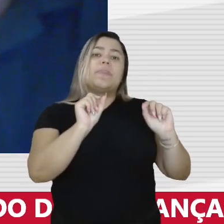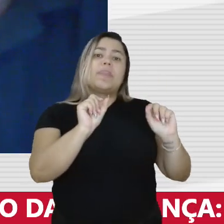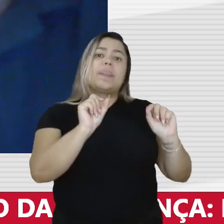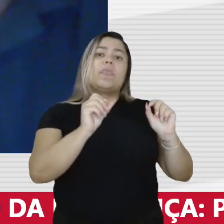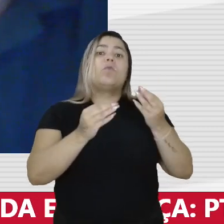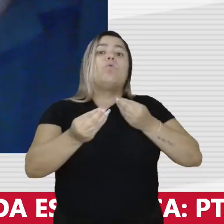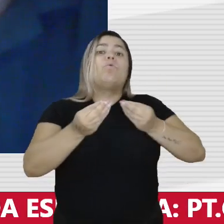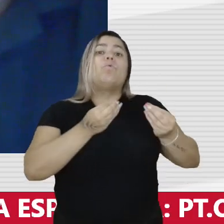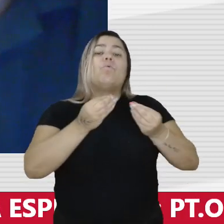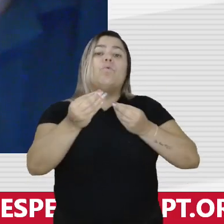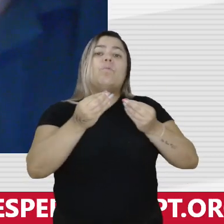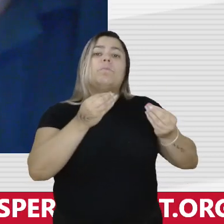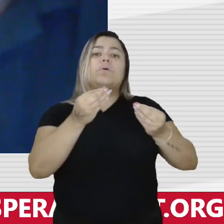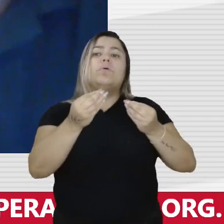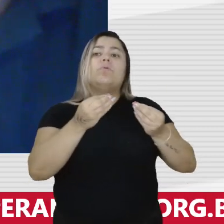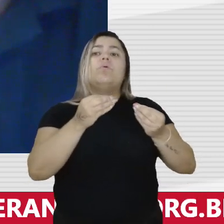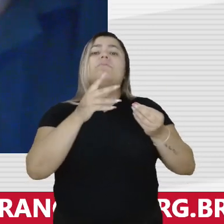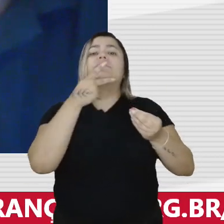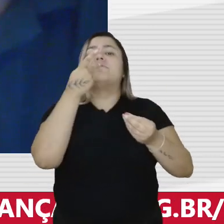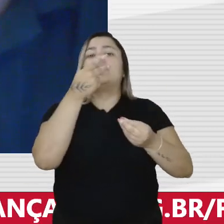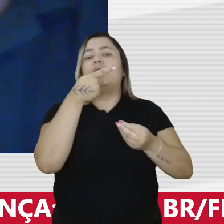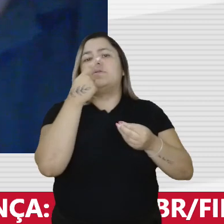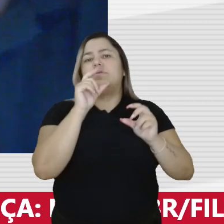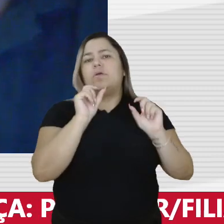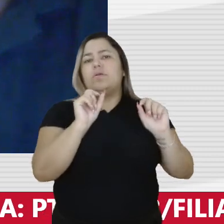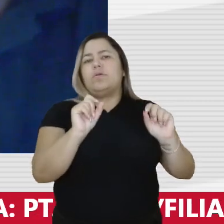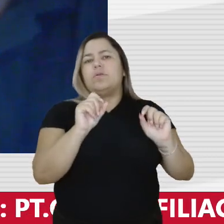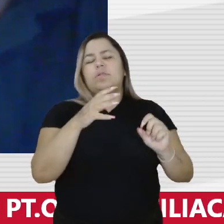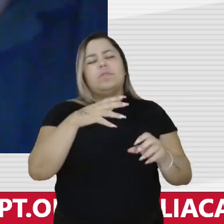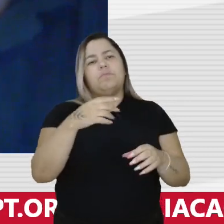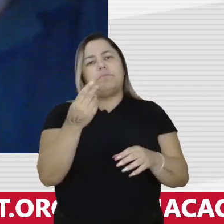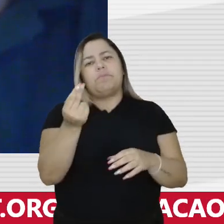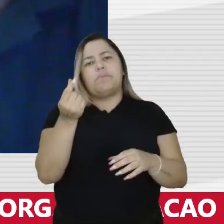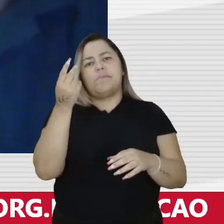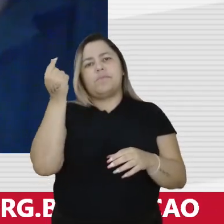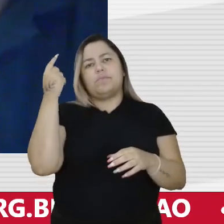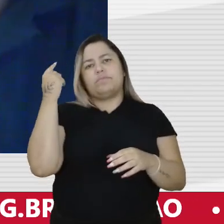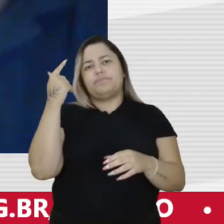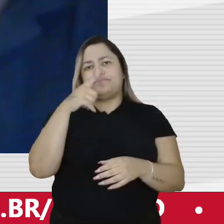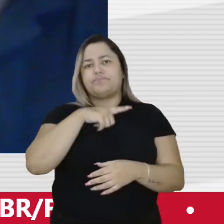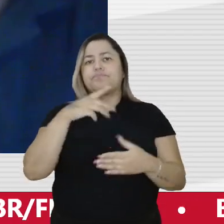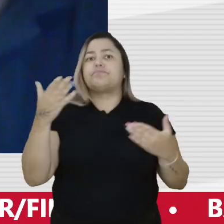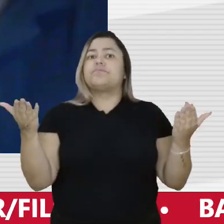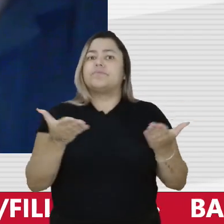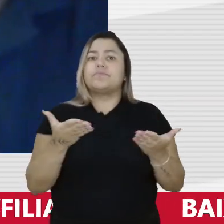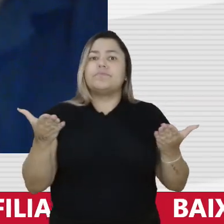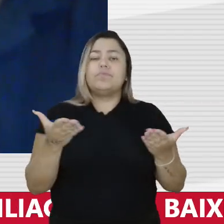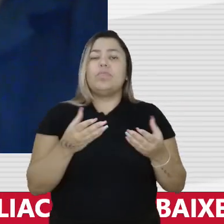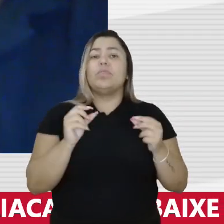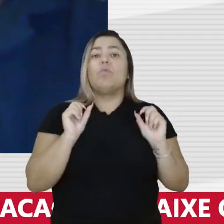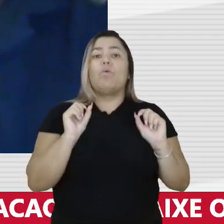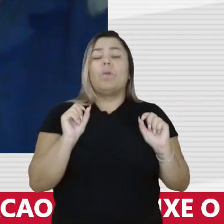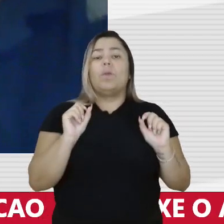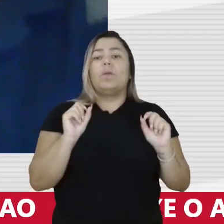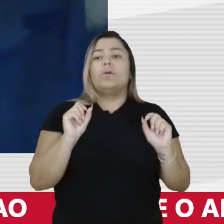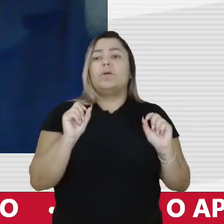Como interpretar isso? Como é que você interpreta isso? Qual a importância que se tinha na época? Que isso tem hoje? O que é isso?